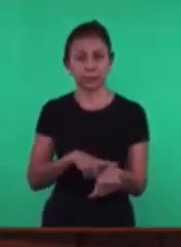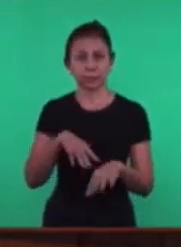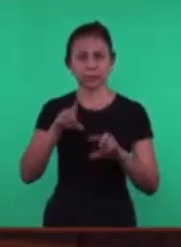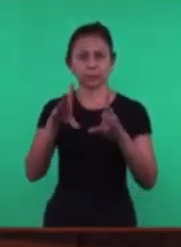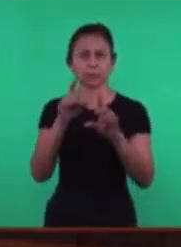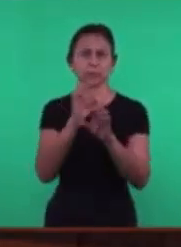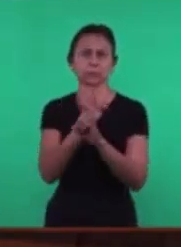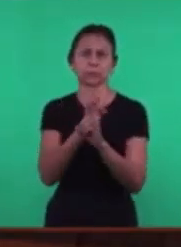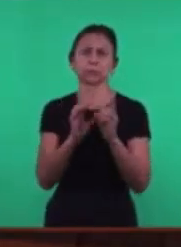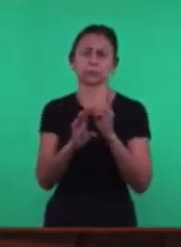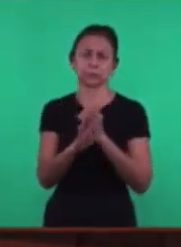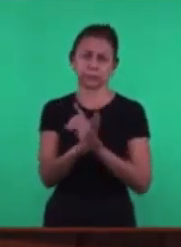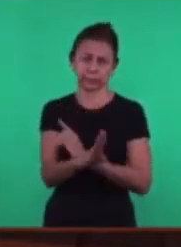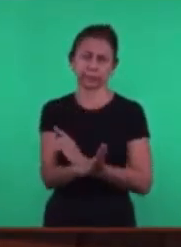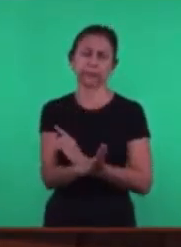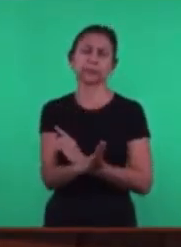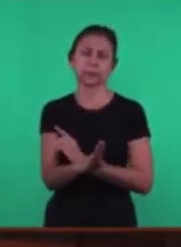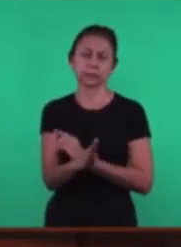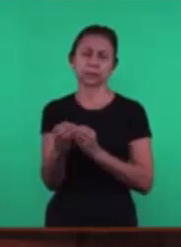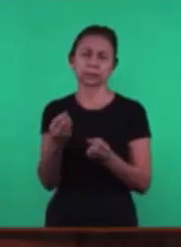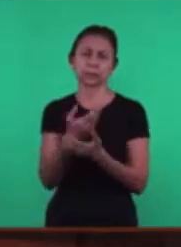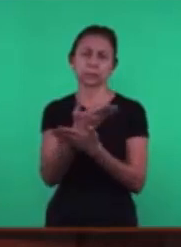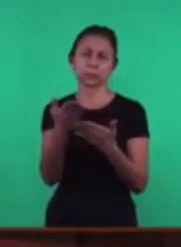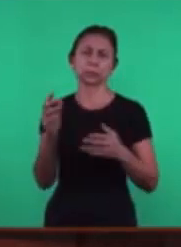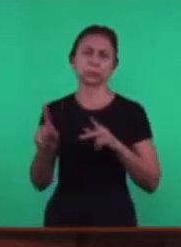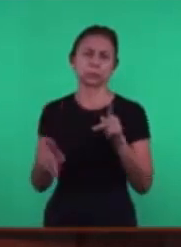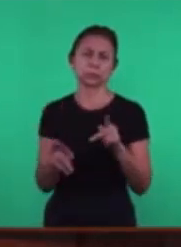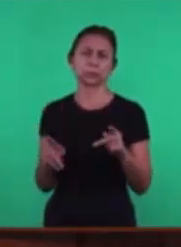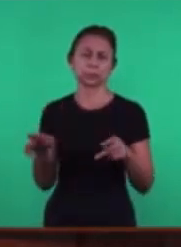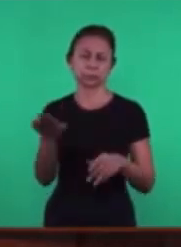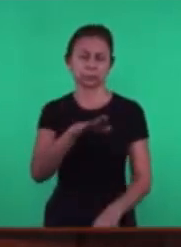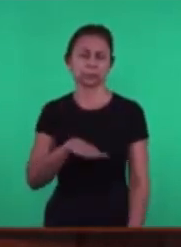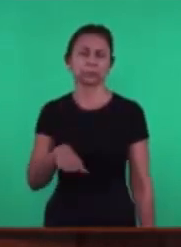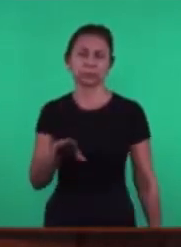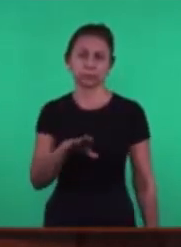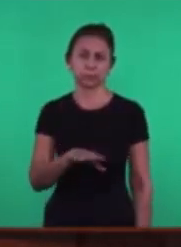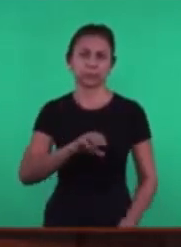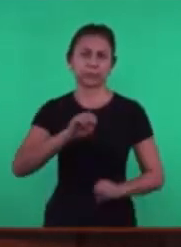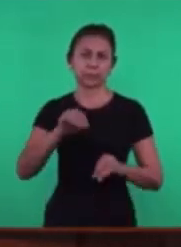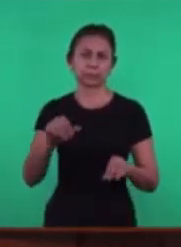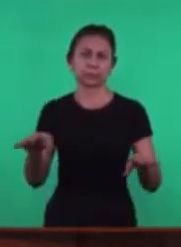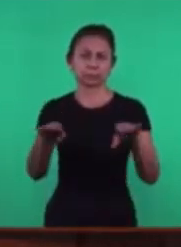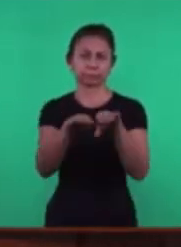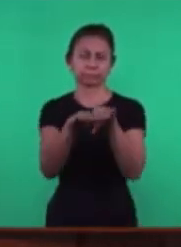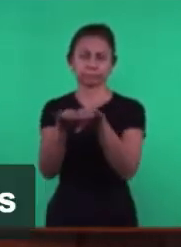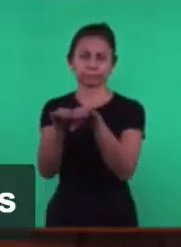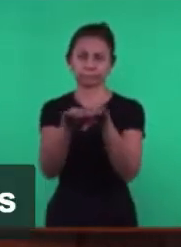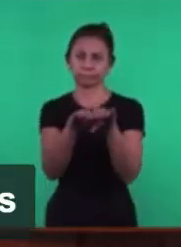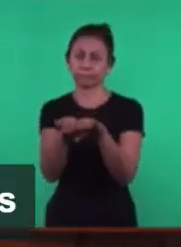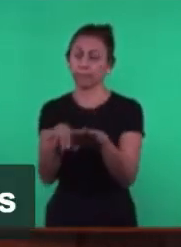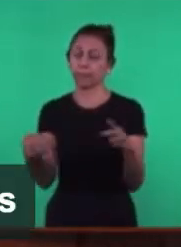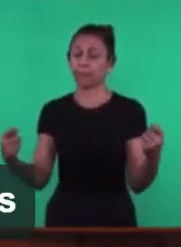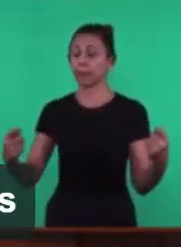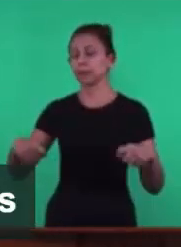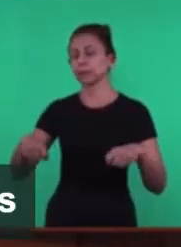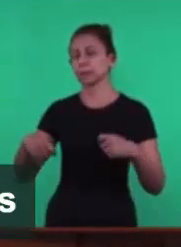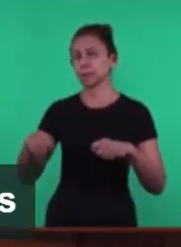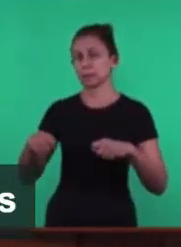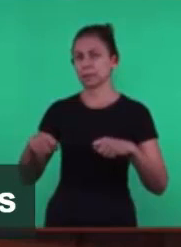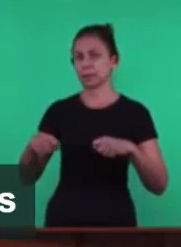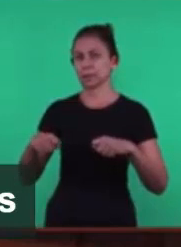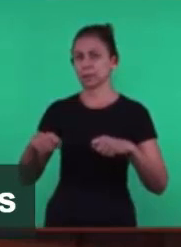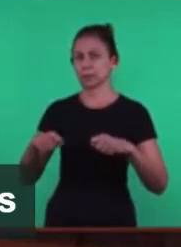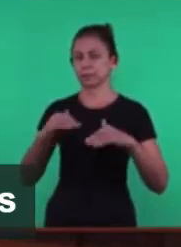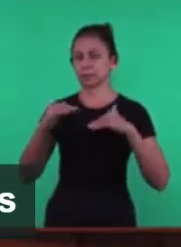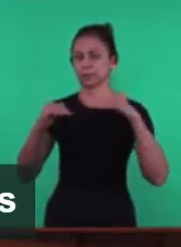Que está sendo trazido Para todo o povo de um modo geral Então há uma necessidade Dessa edificação